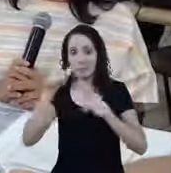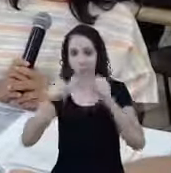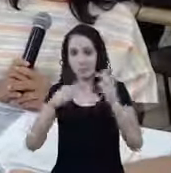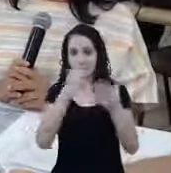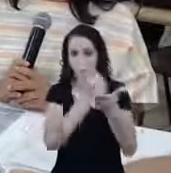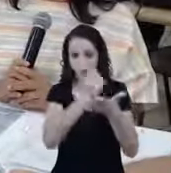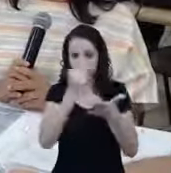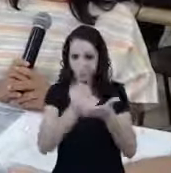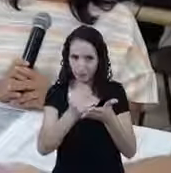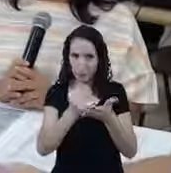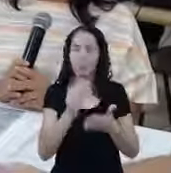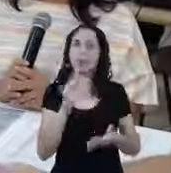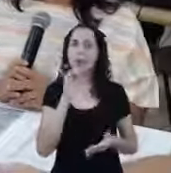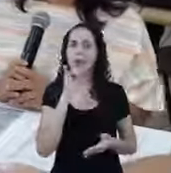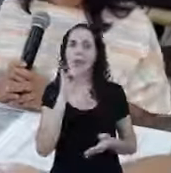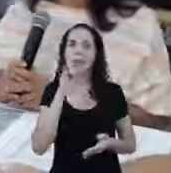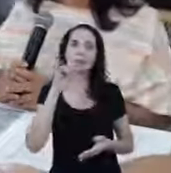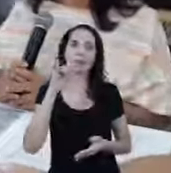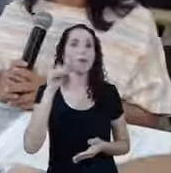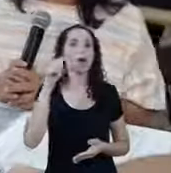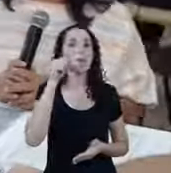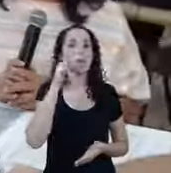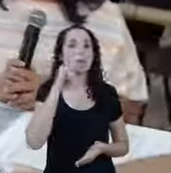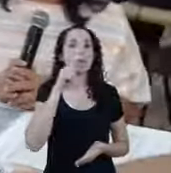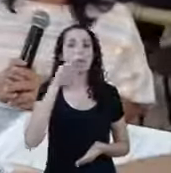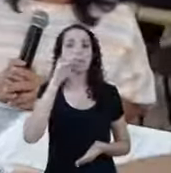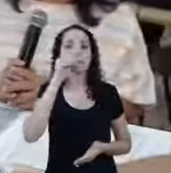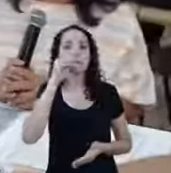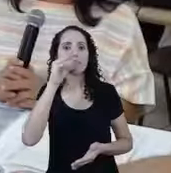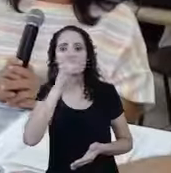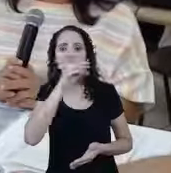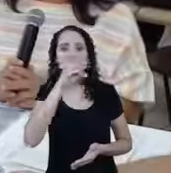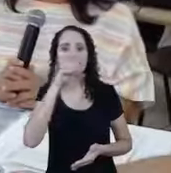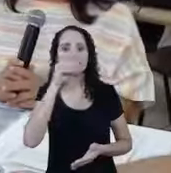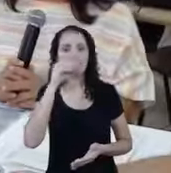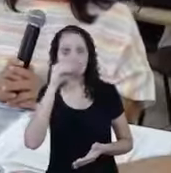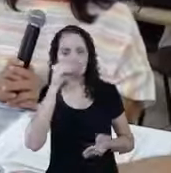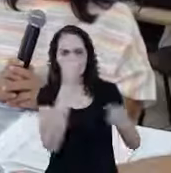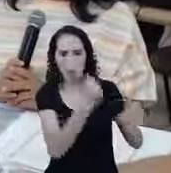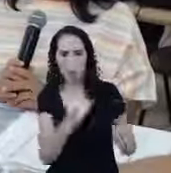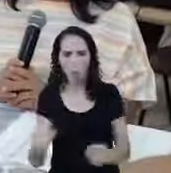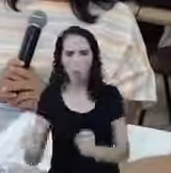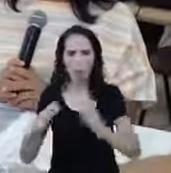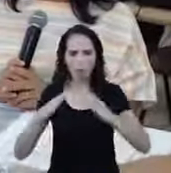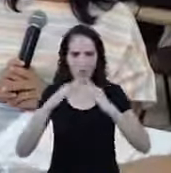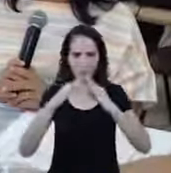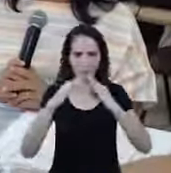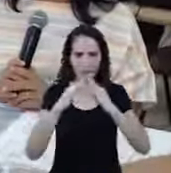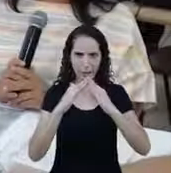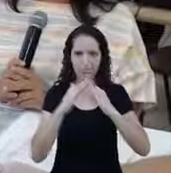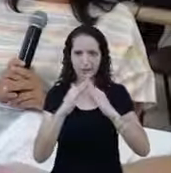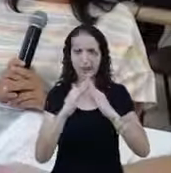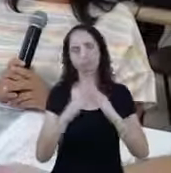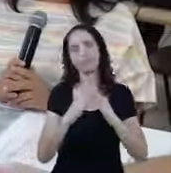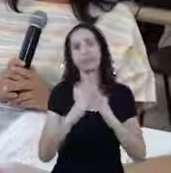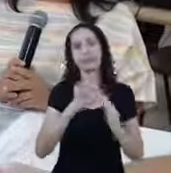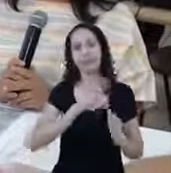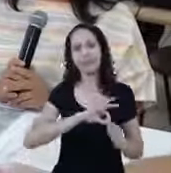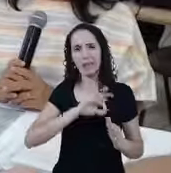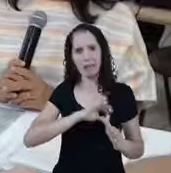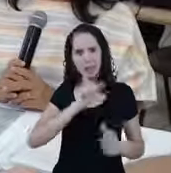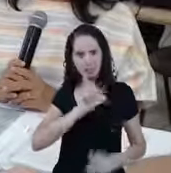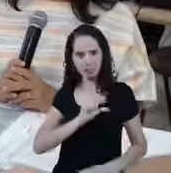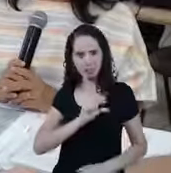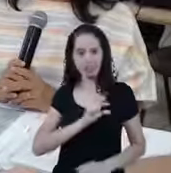supor Que uma empregada doméstica Que receba lá O mínimo O piso da categoria E ela É uma trabalhadora De baixa